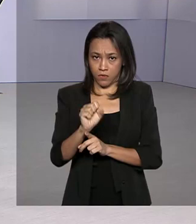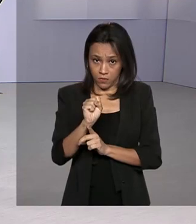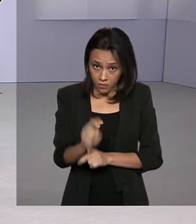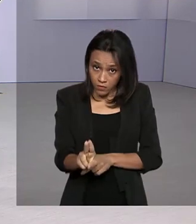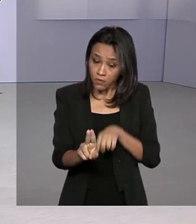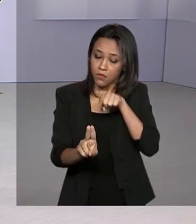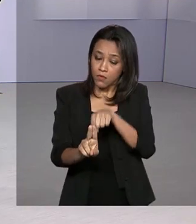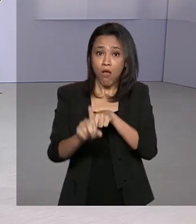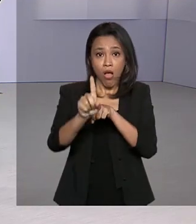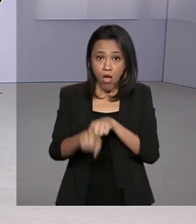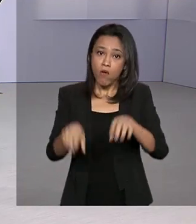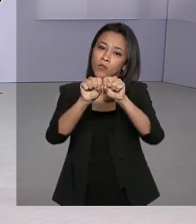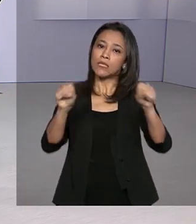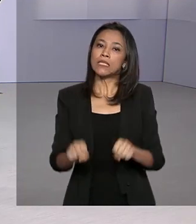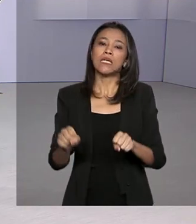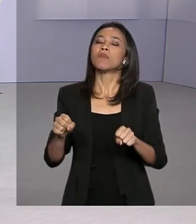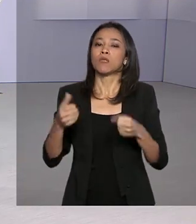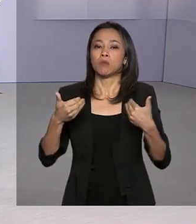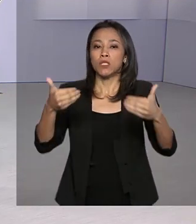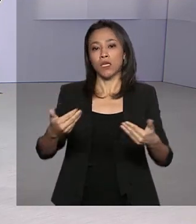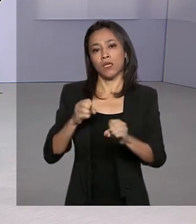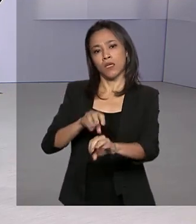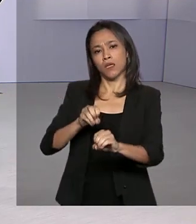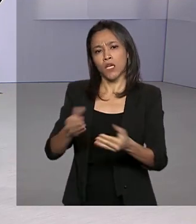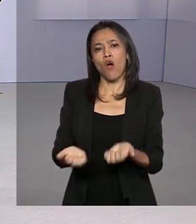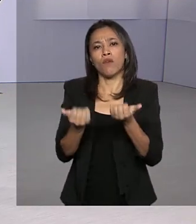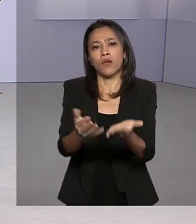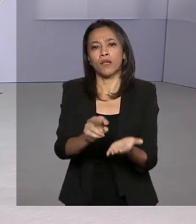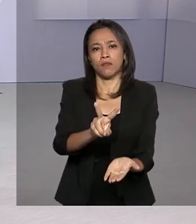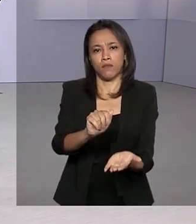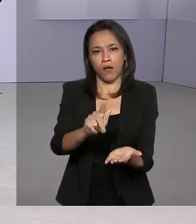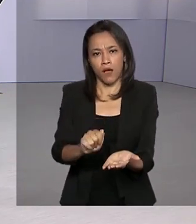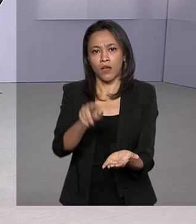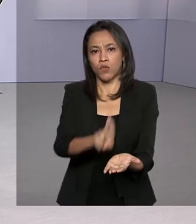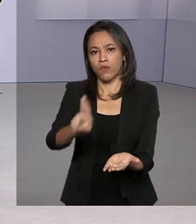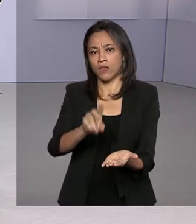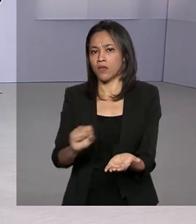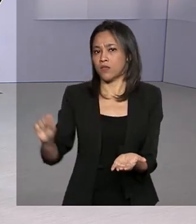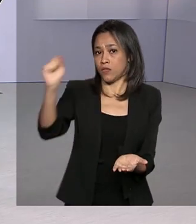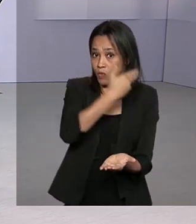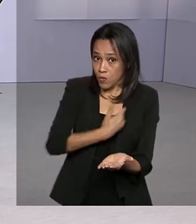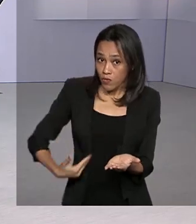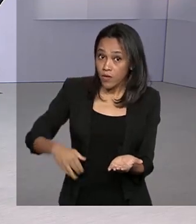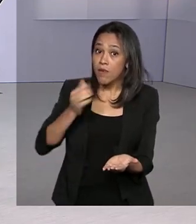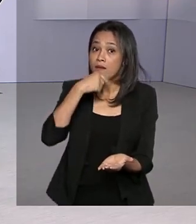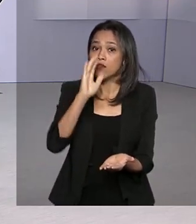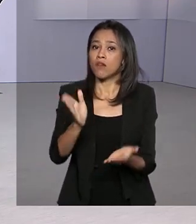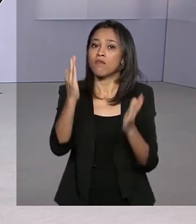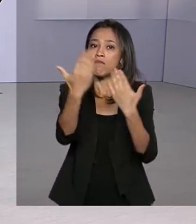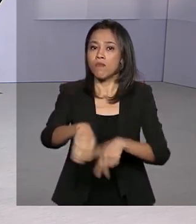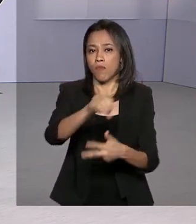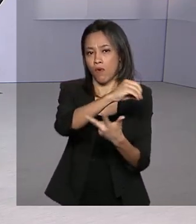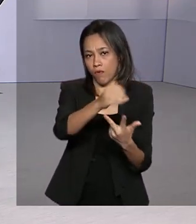SISU é o sistema do Ministério da Educação que oferece vagas em universidades públicas para estudantes que fizeram o Enem.